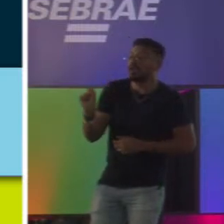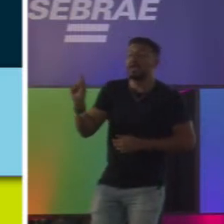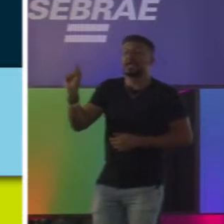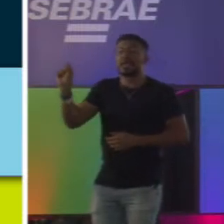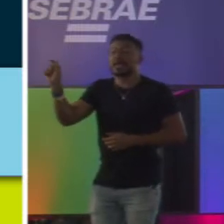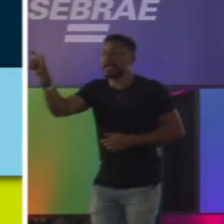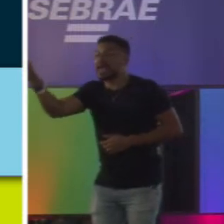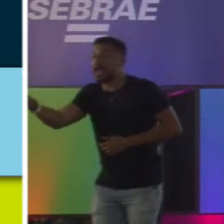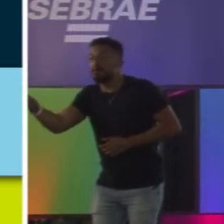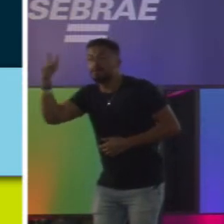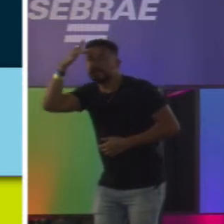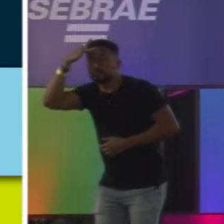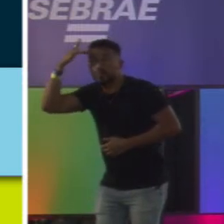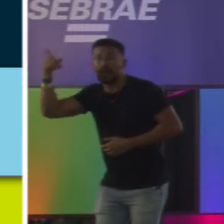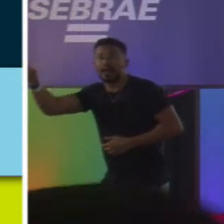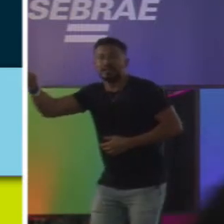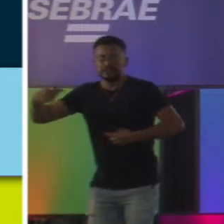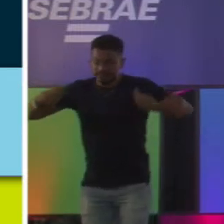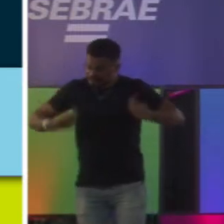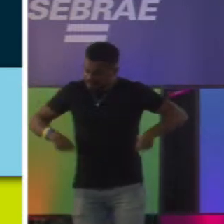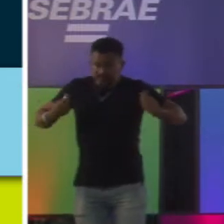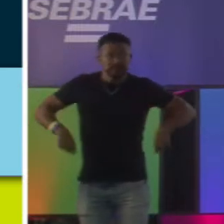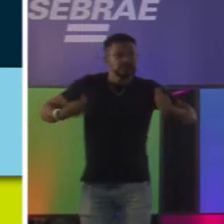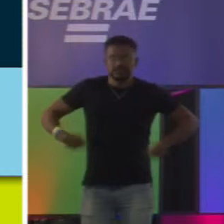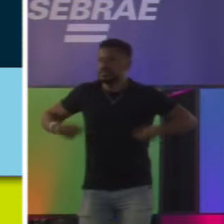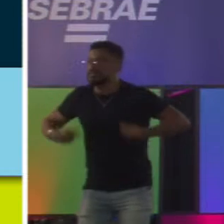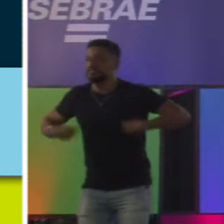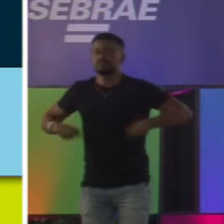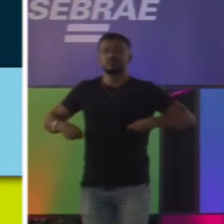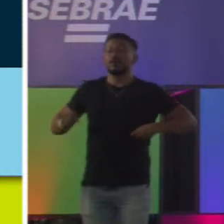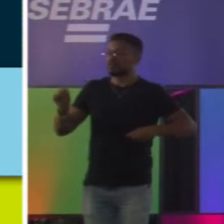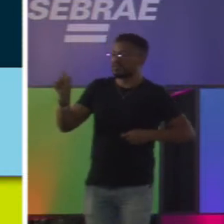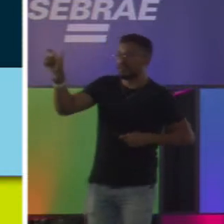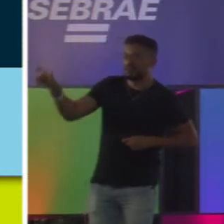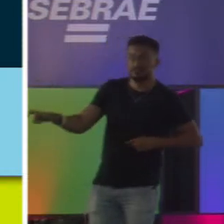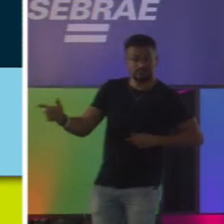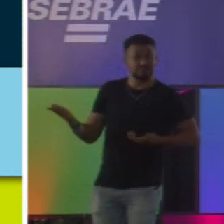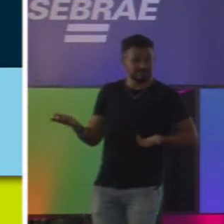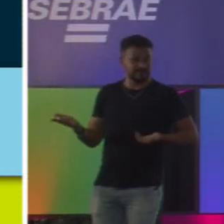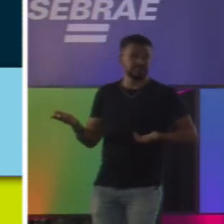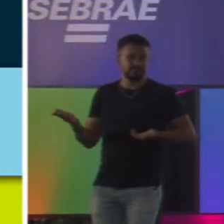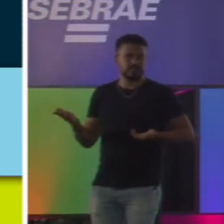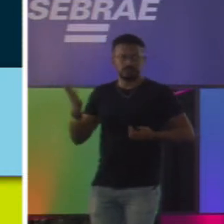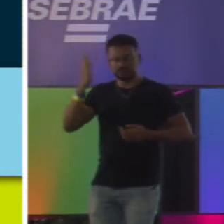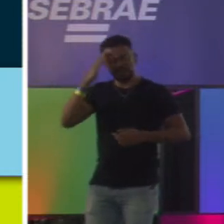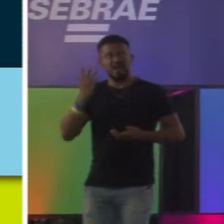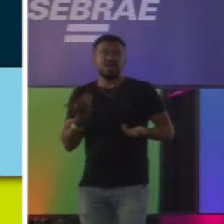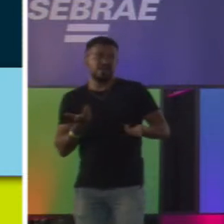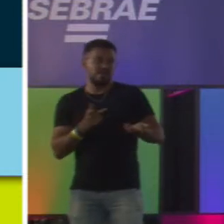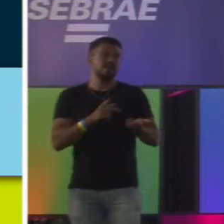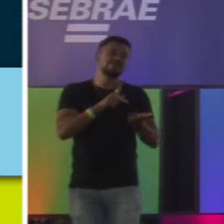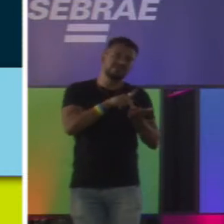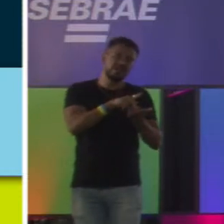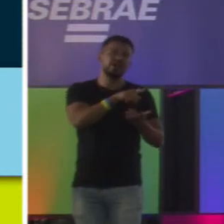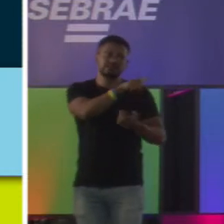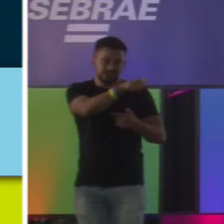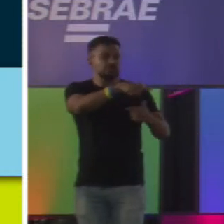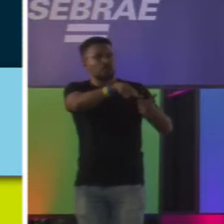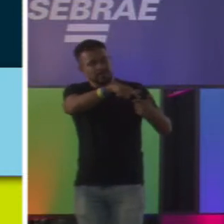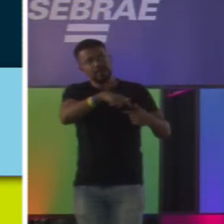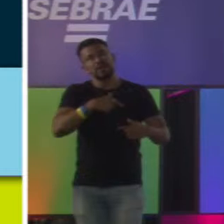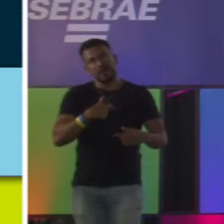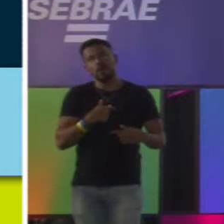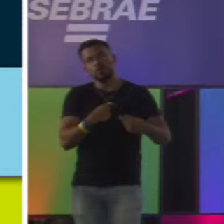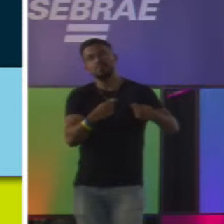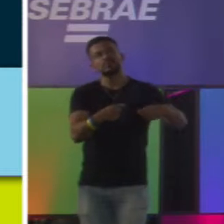entende que aquilo é relevante o suficiente para tomar uma ação. Não só para dizer é realmente, é um problema, eu preciso resolver